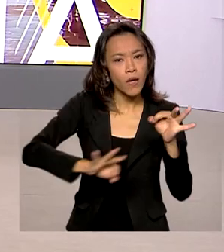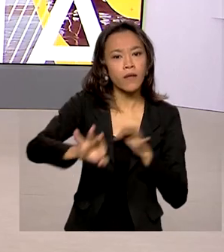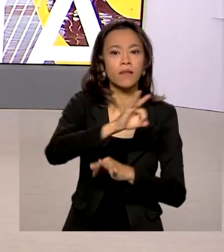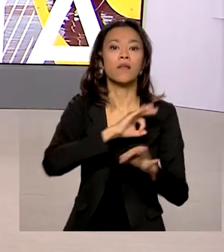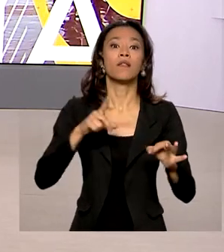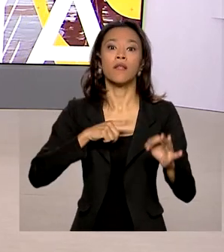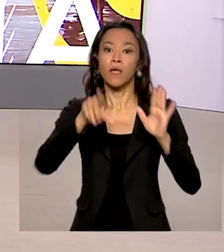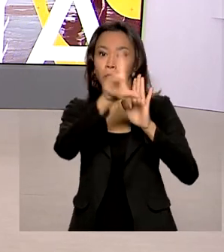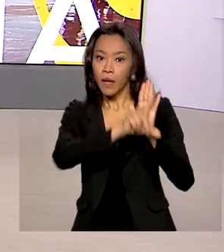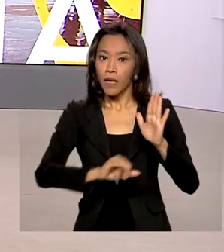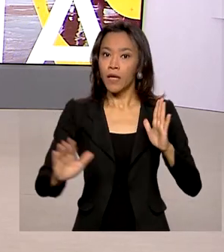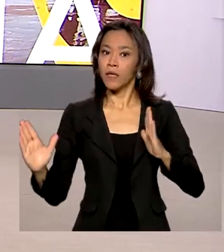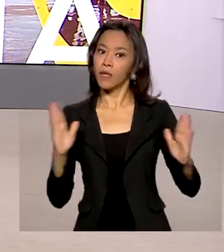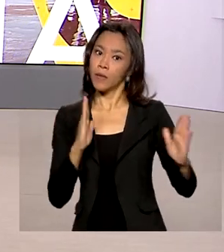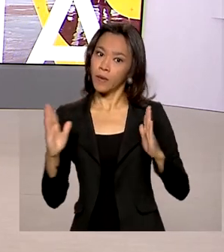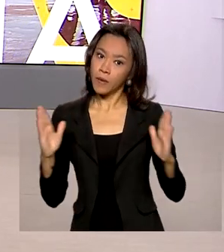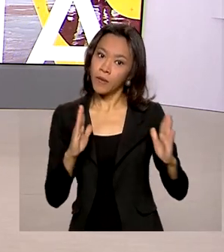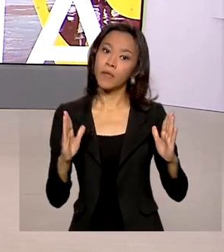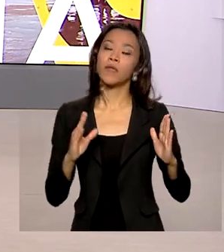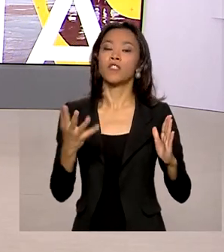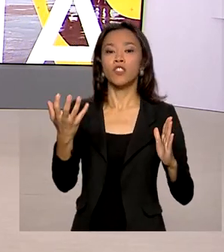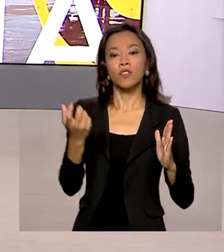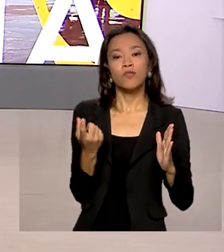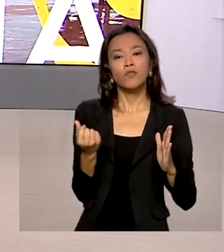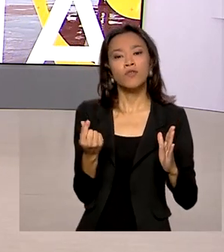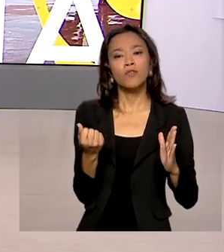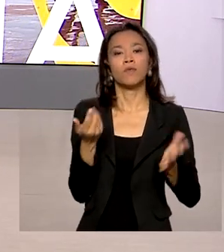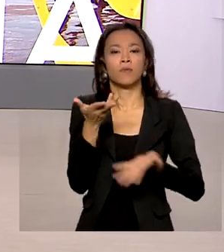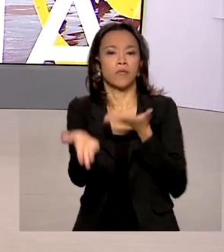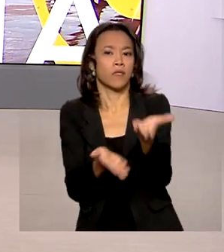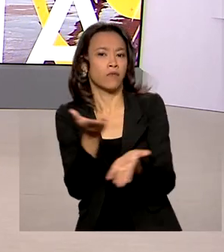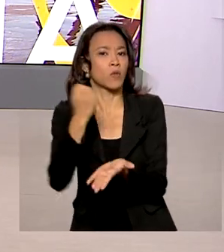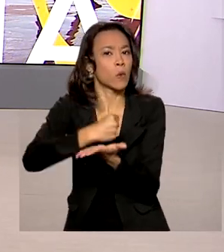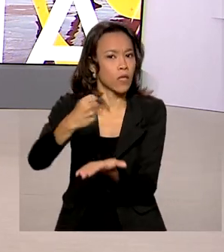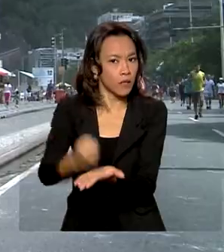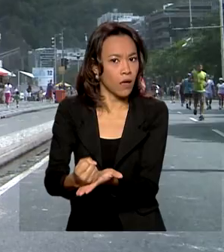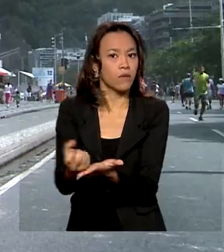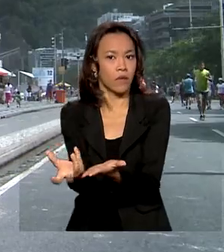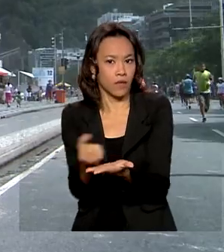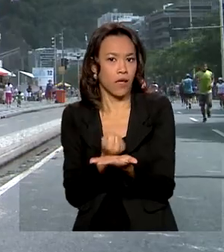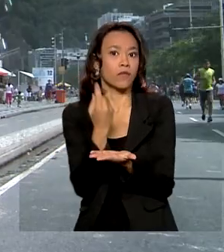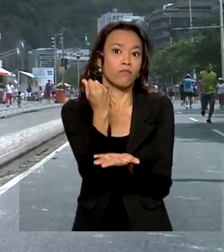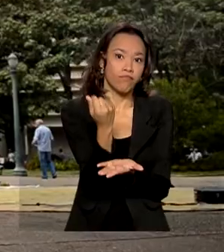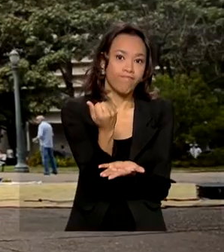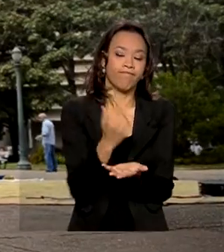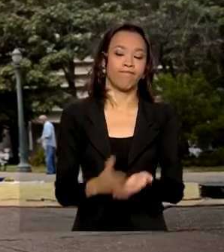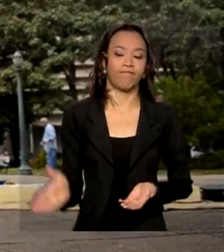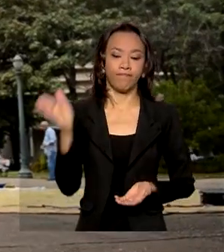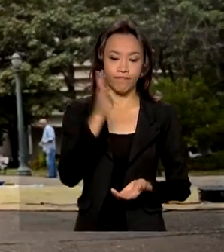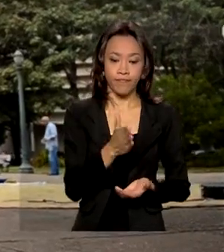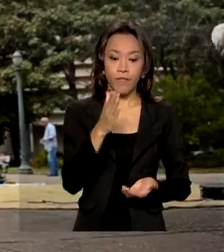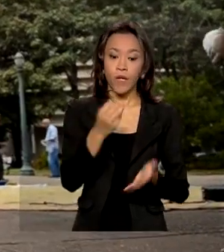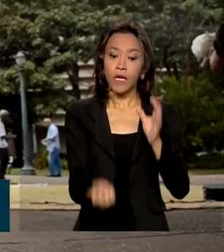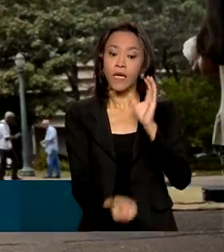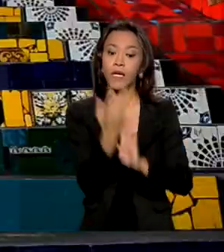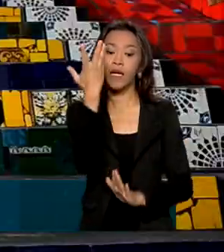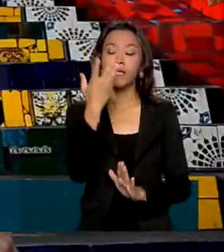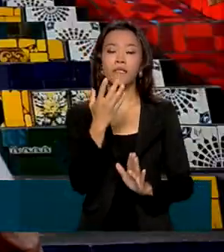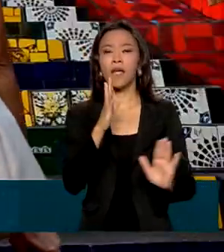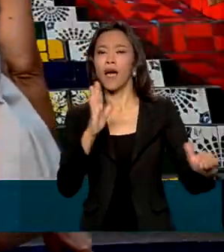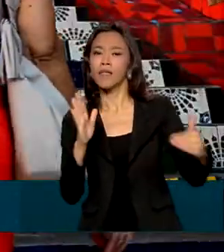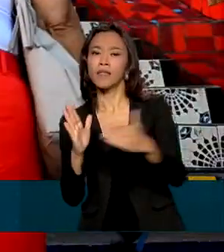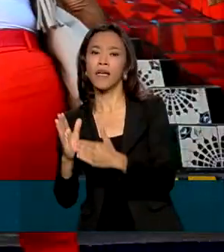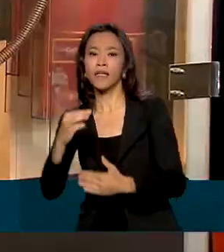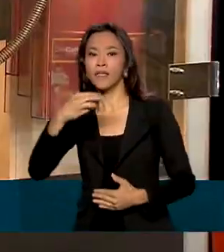prazo de reembolso e devolução de valores de serviços contratados. Com ampliação do prazo para 31 de